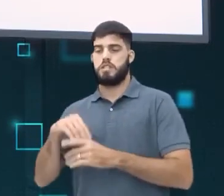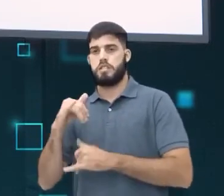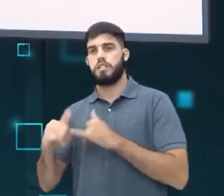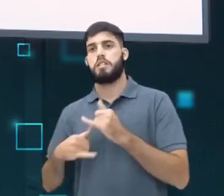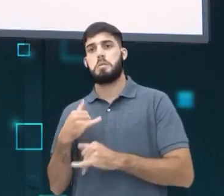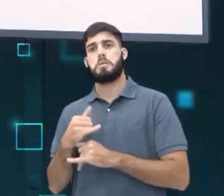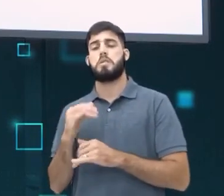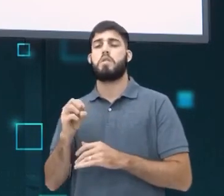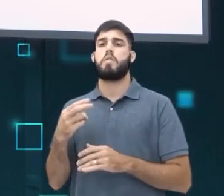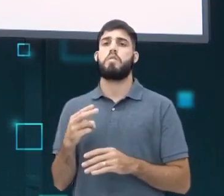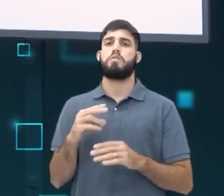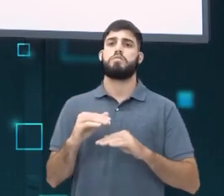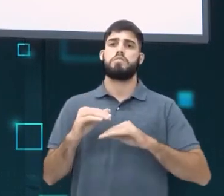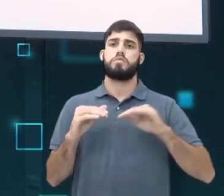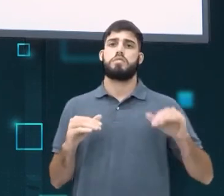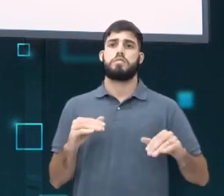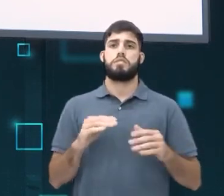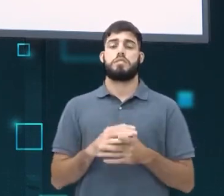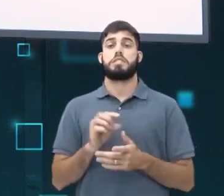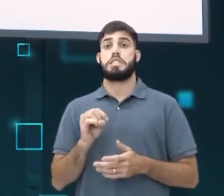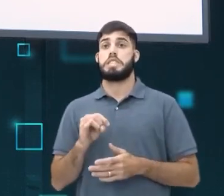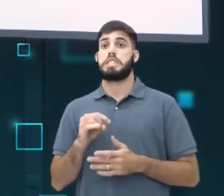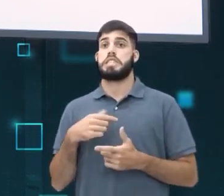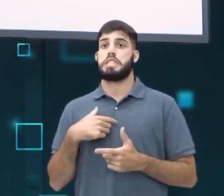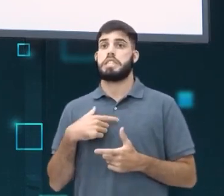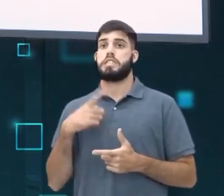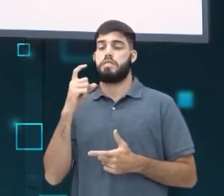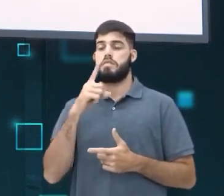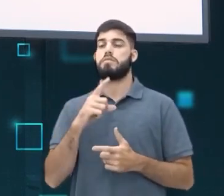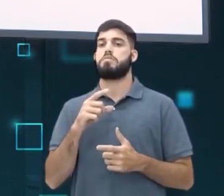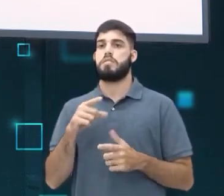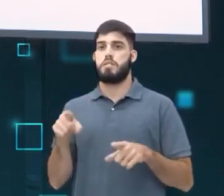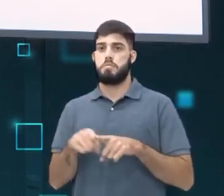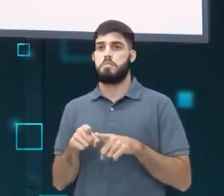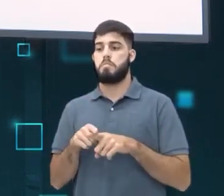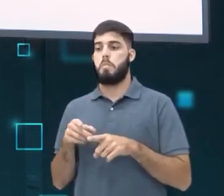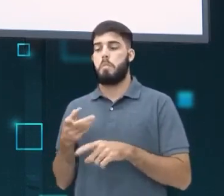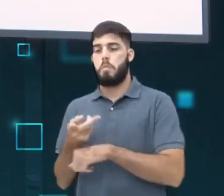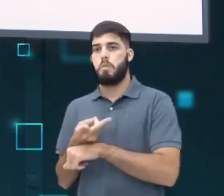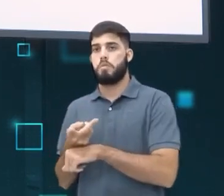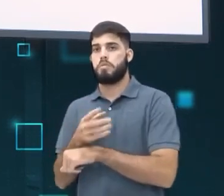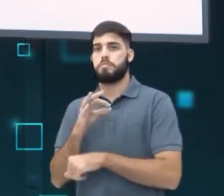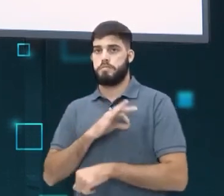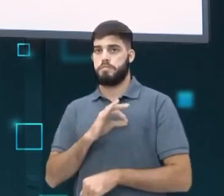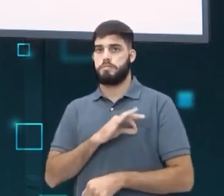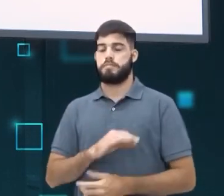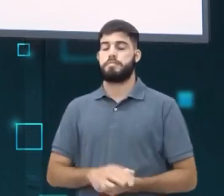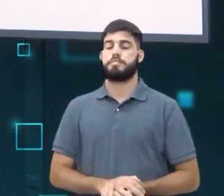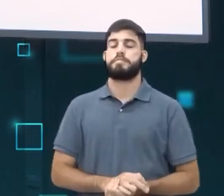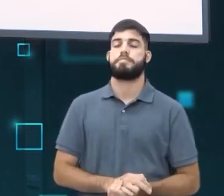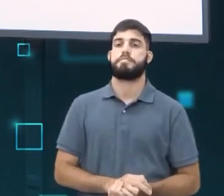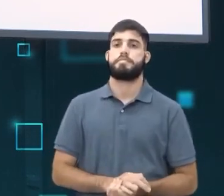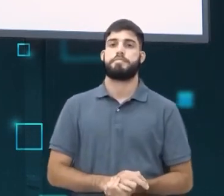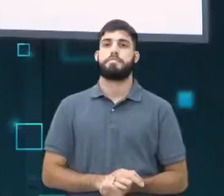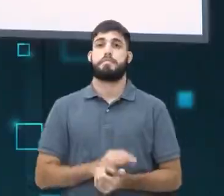Então denuncie. Se for um caso mais grave, procure uma delegacia para denunciar também. Você não está sozinho.